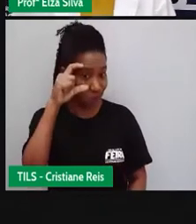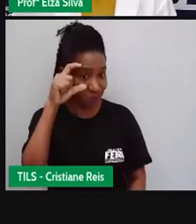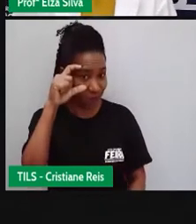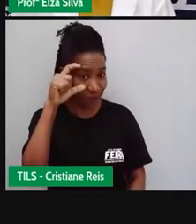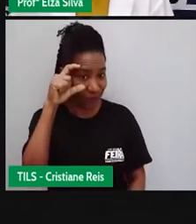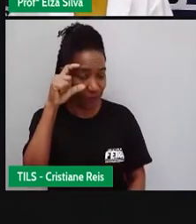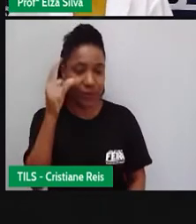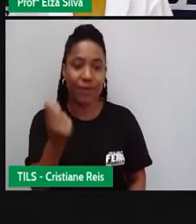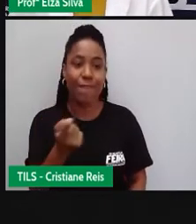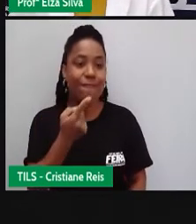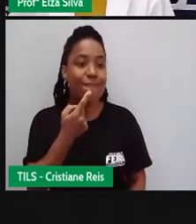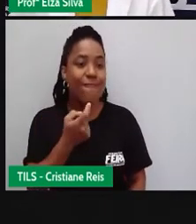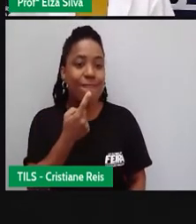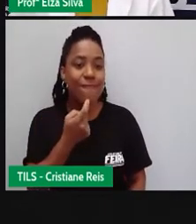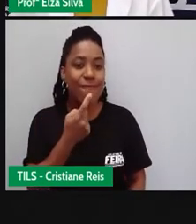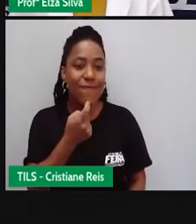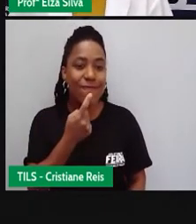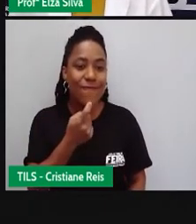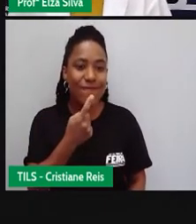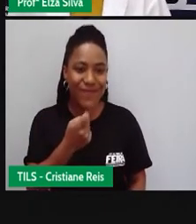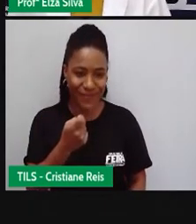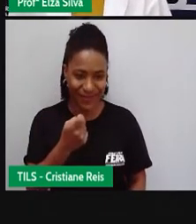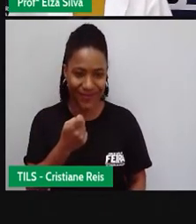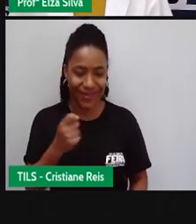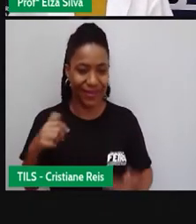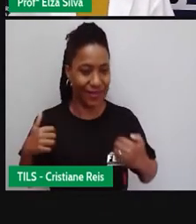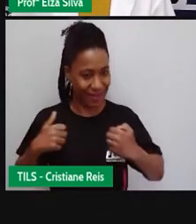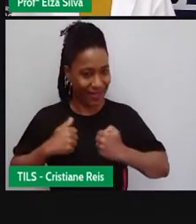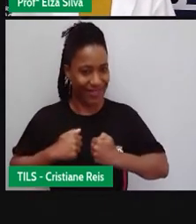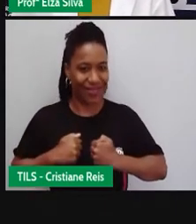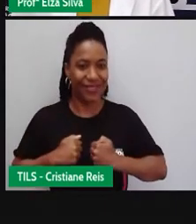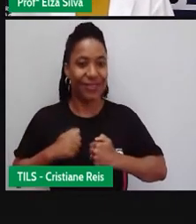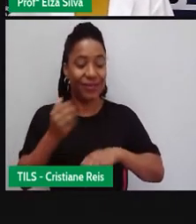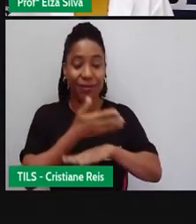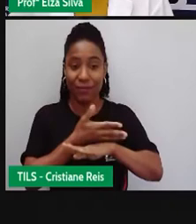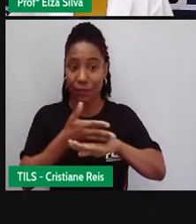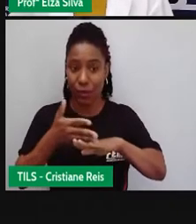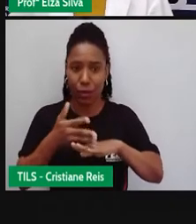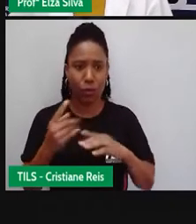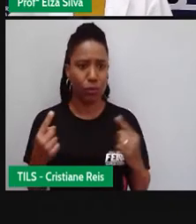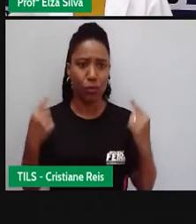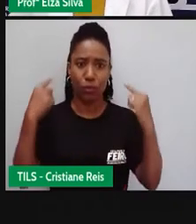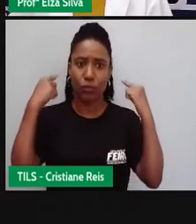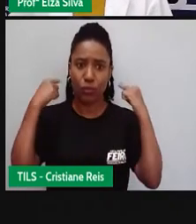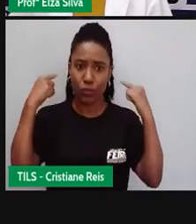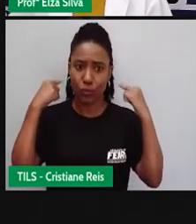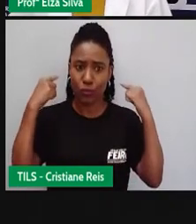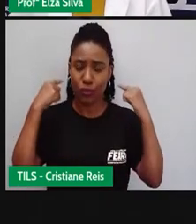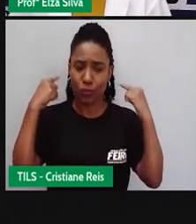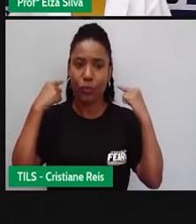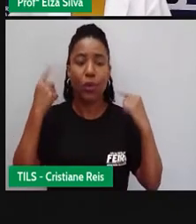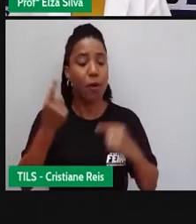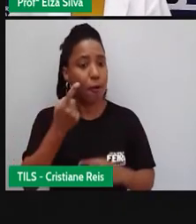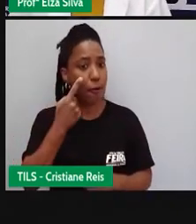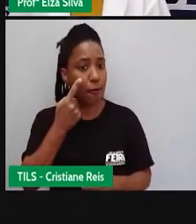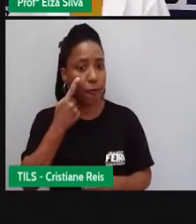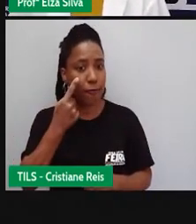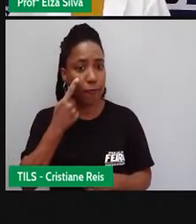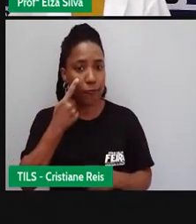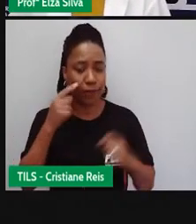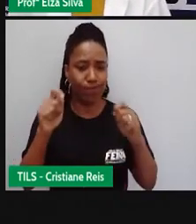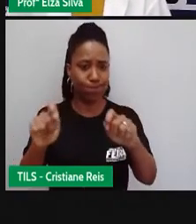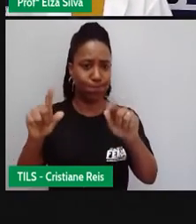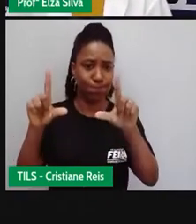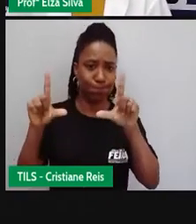vermelha e um guarda-pó branco. Na parte de trás do vídeo, vocês podem visualizar um